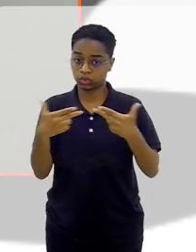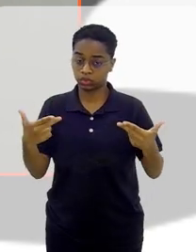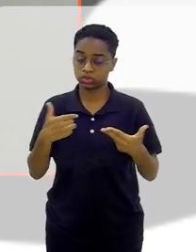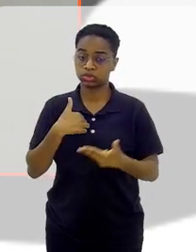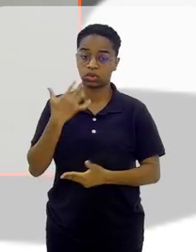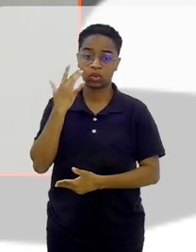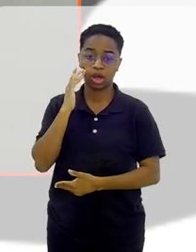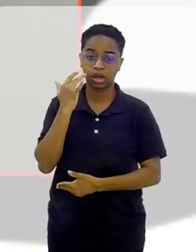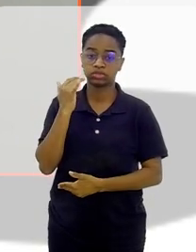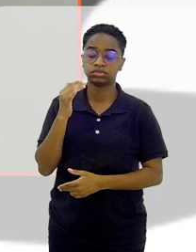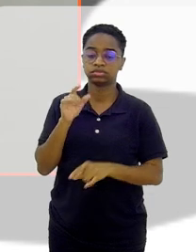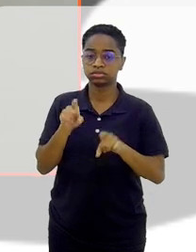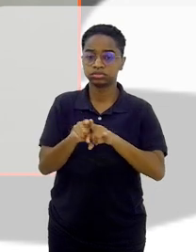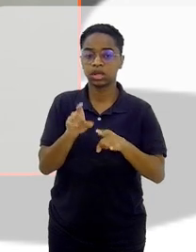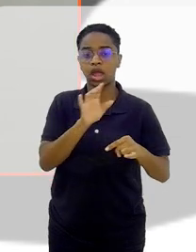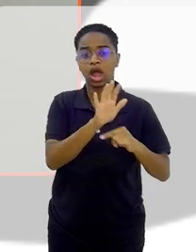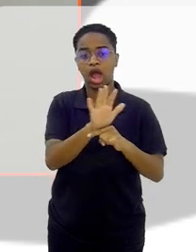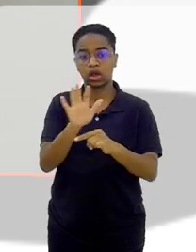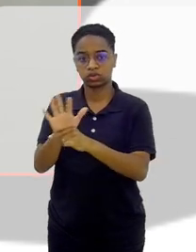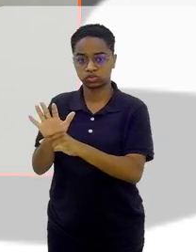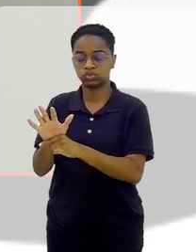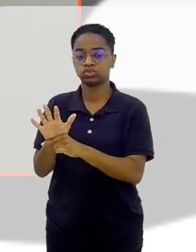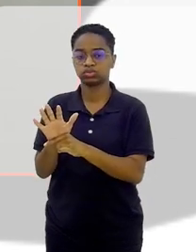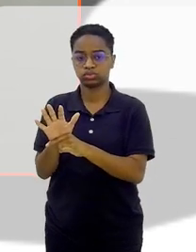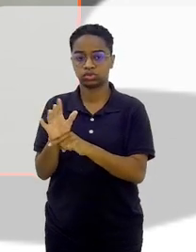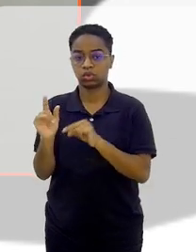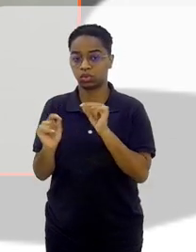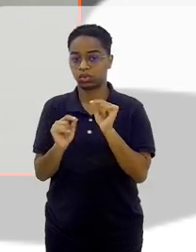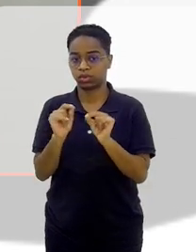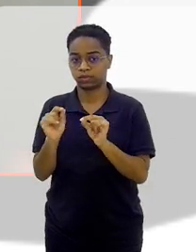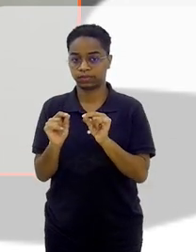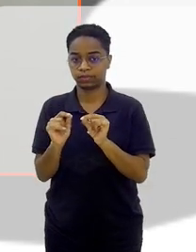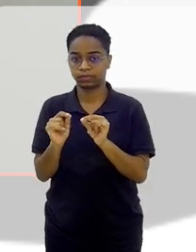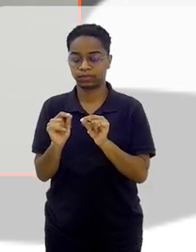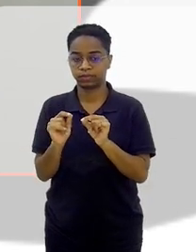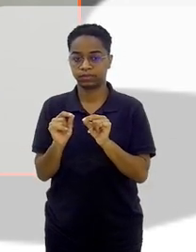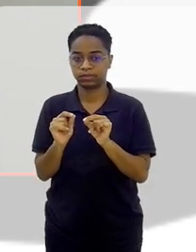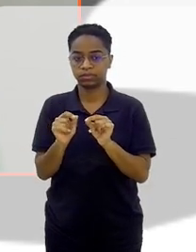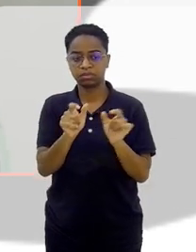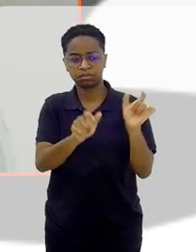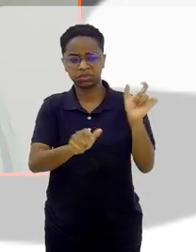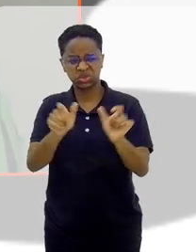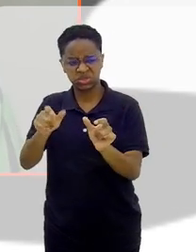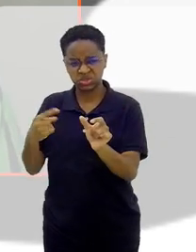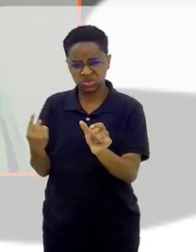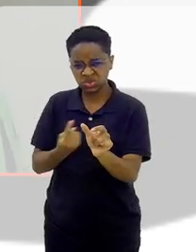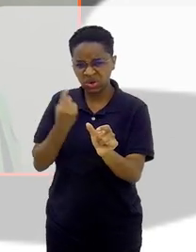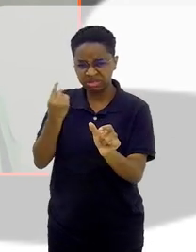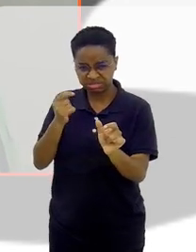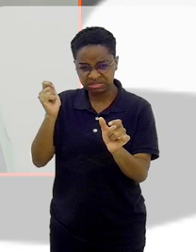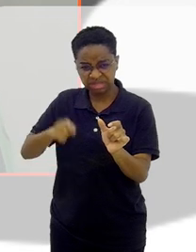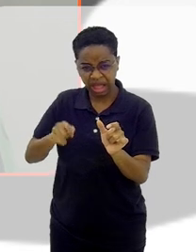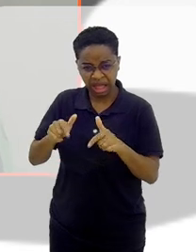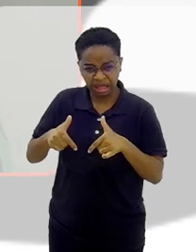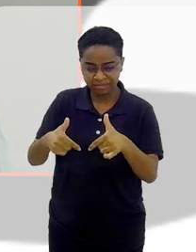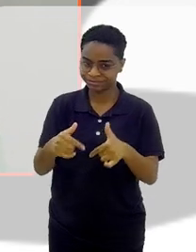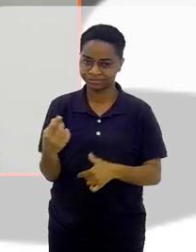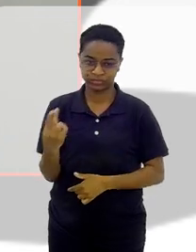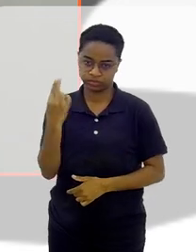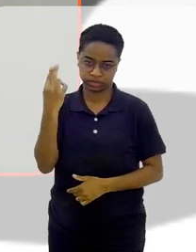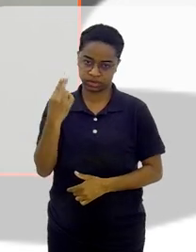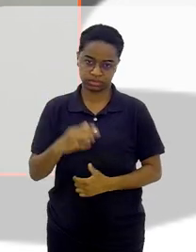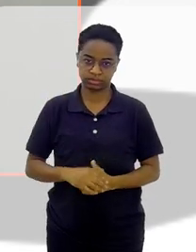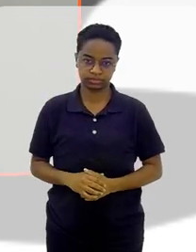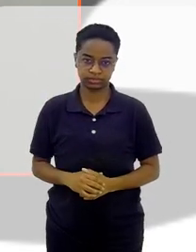contribuiu muito, né, Cláudia? É que ninguém sozinho não se faz o verão, não é isso?